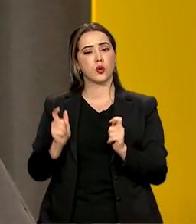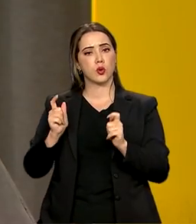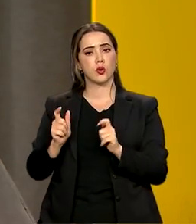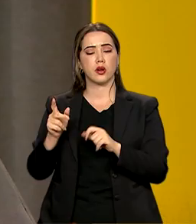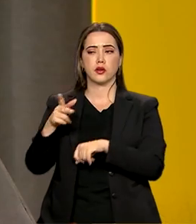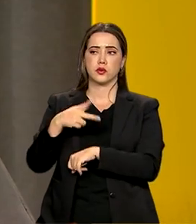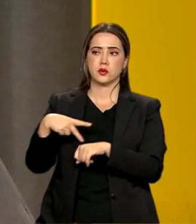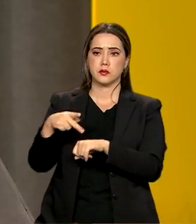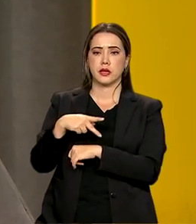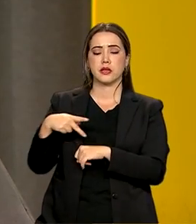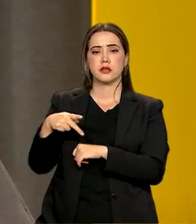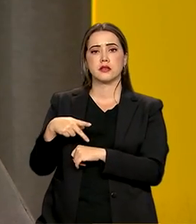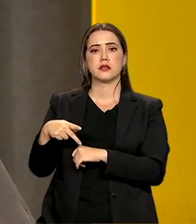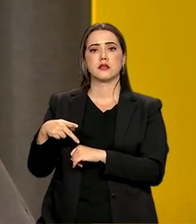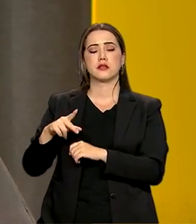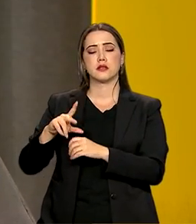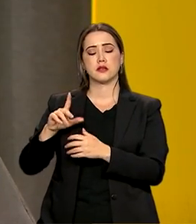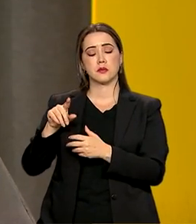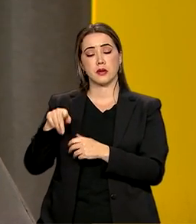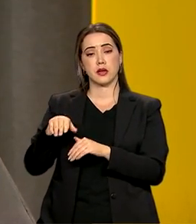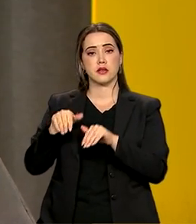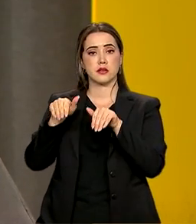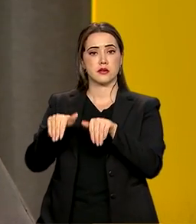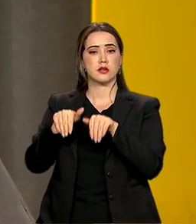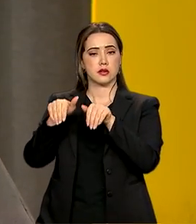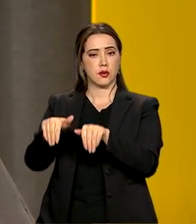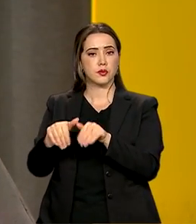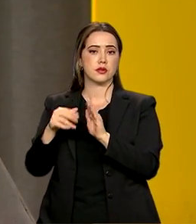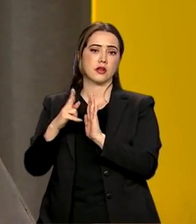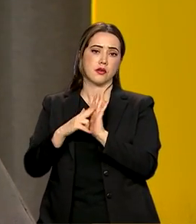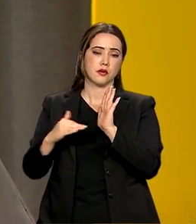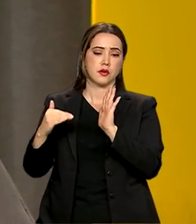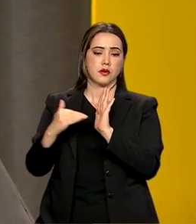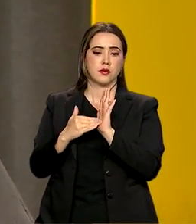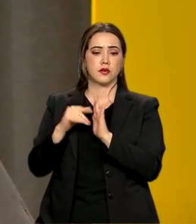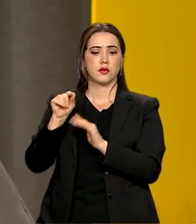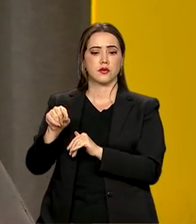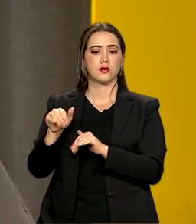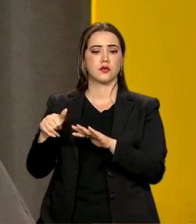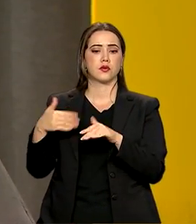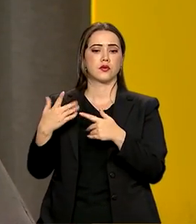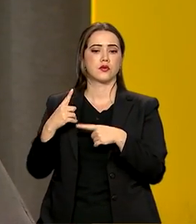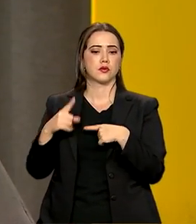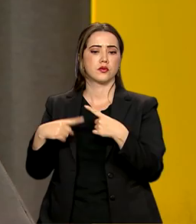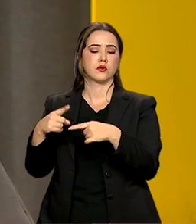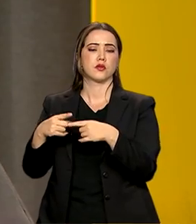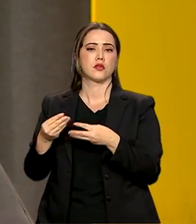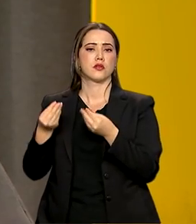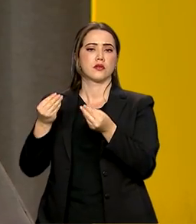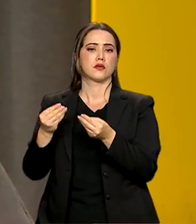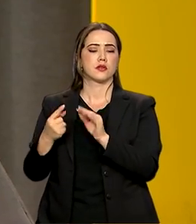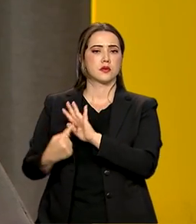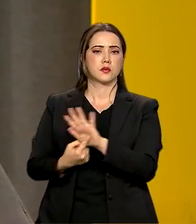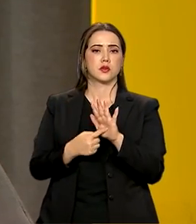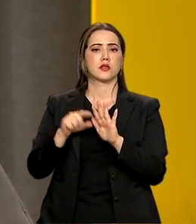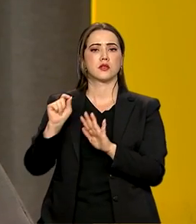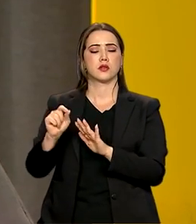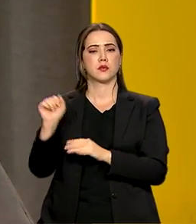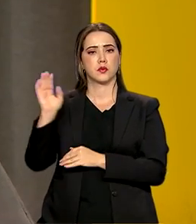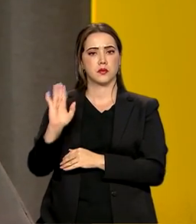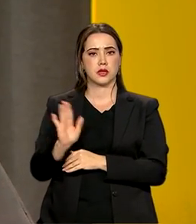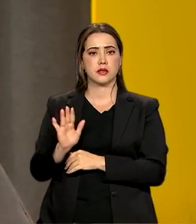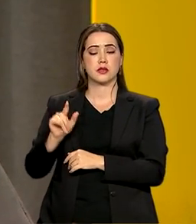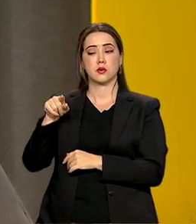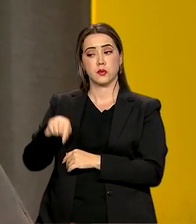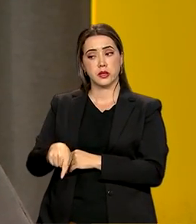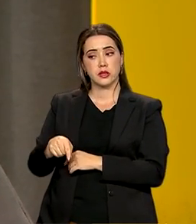-sede na Oceania, nos países-sede dessa Copa de 2023? Que bagagem vocês trouxeram para o Brasil sediar